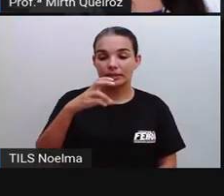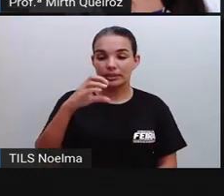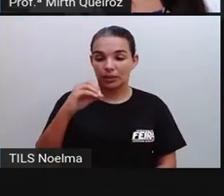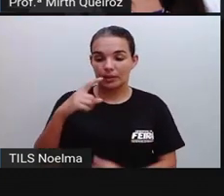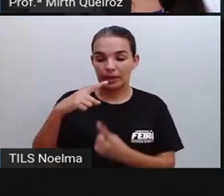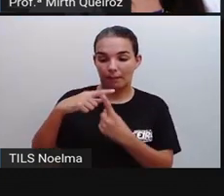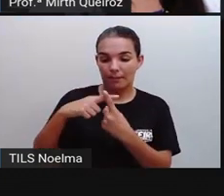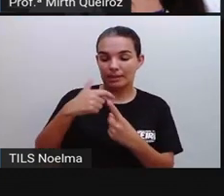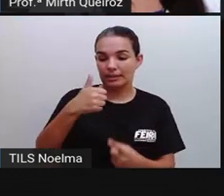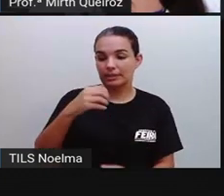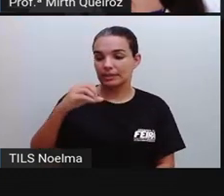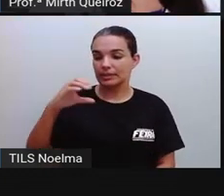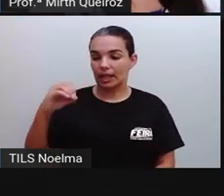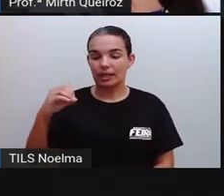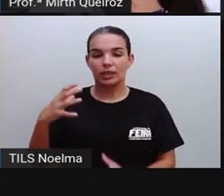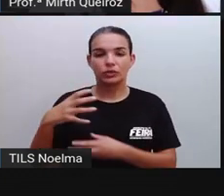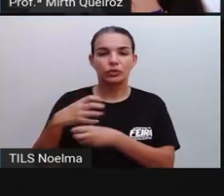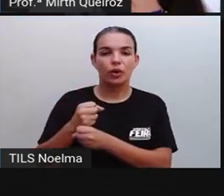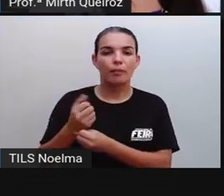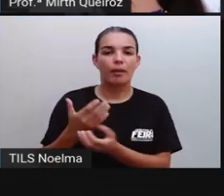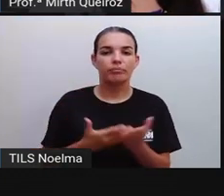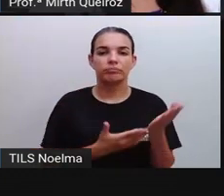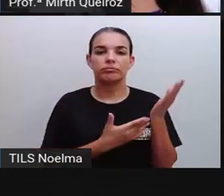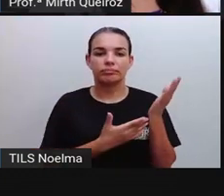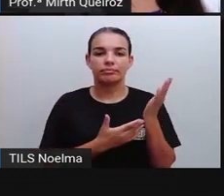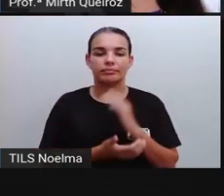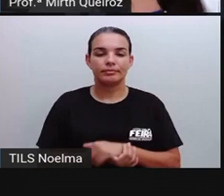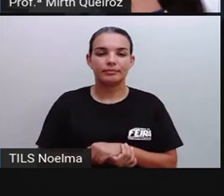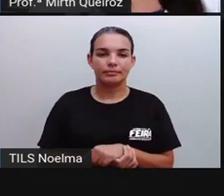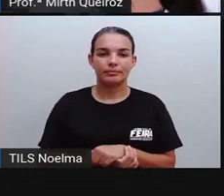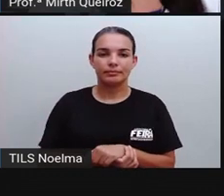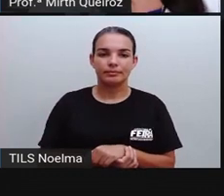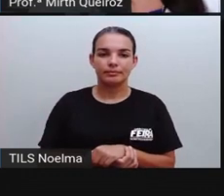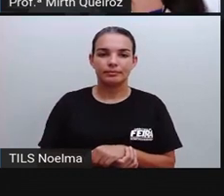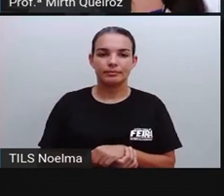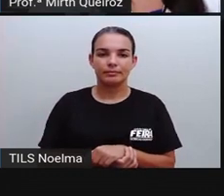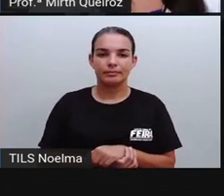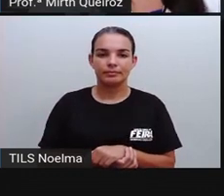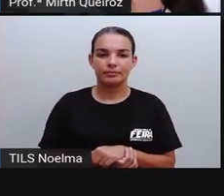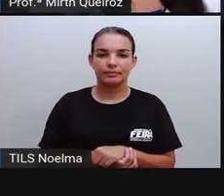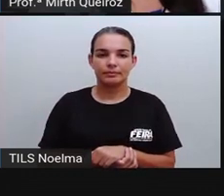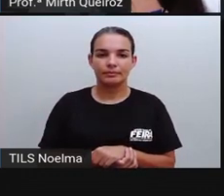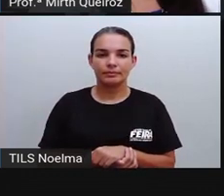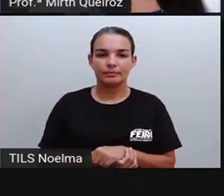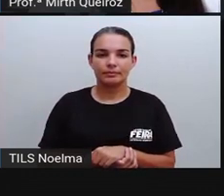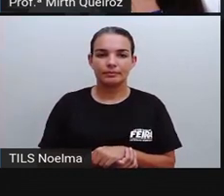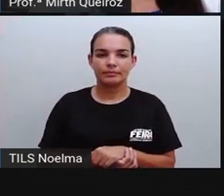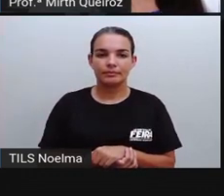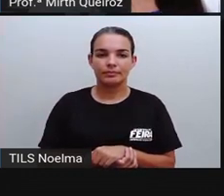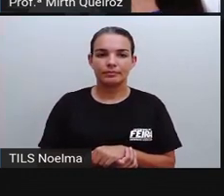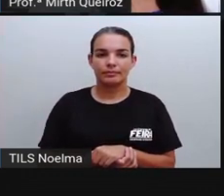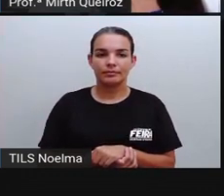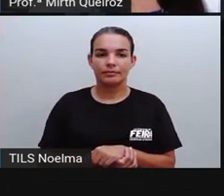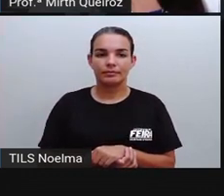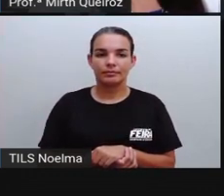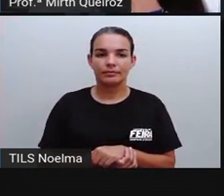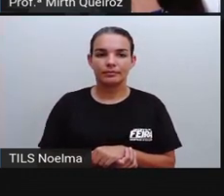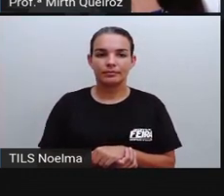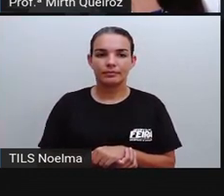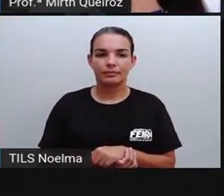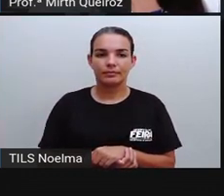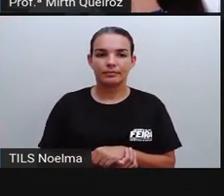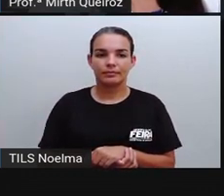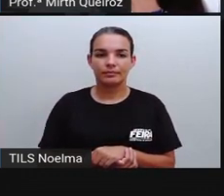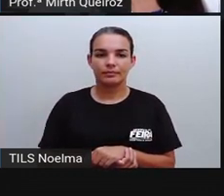mais 100. Quanto é aí 150 mais 100? Respondam aí no caderno de vocês. Quanto